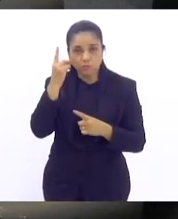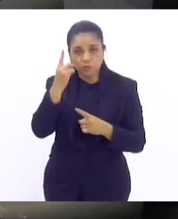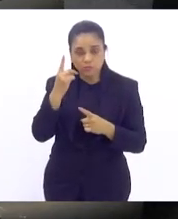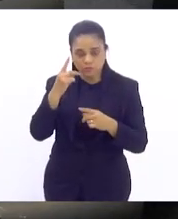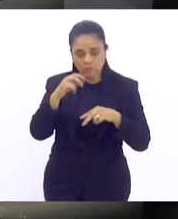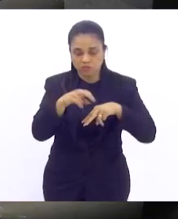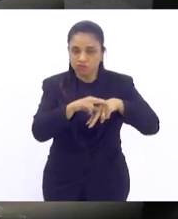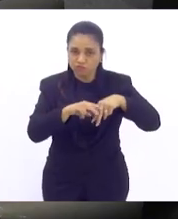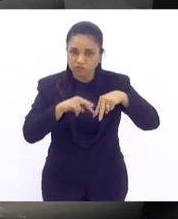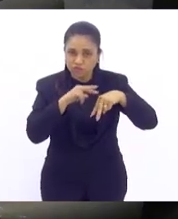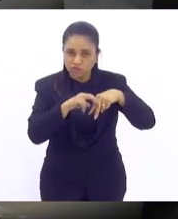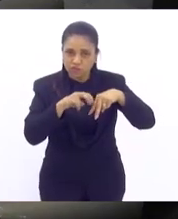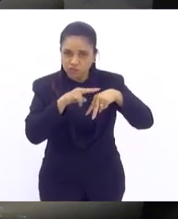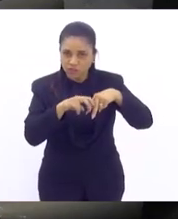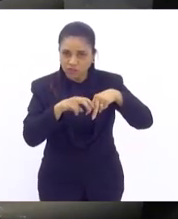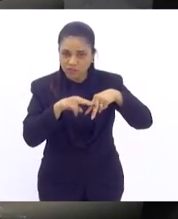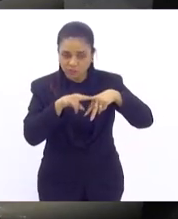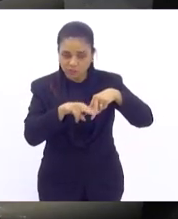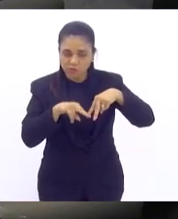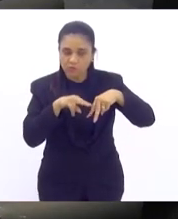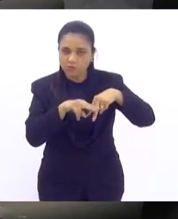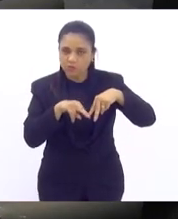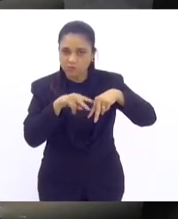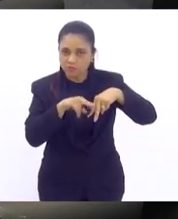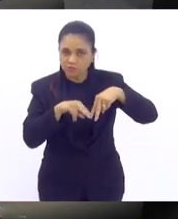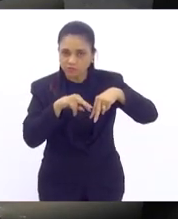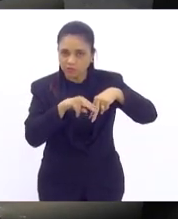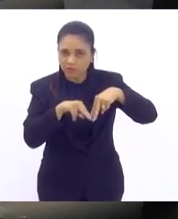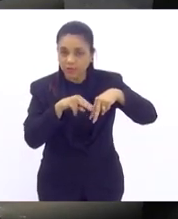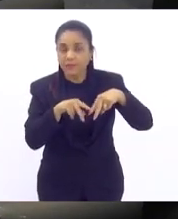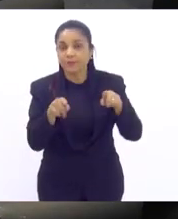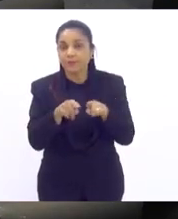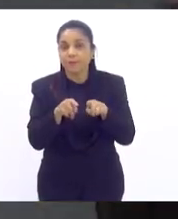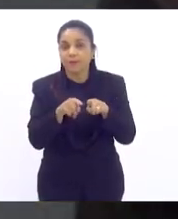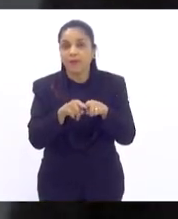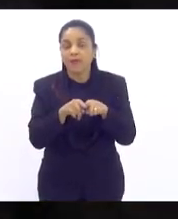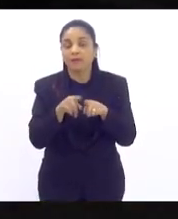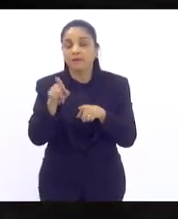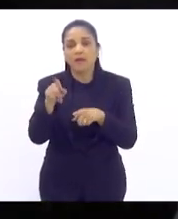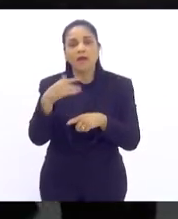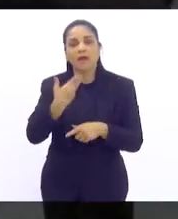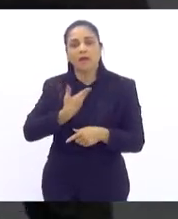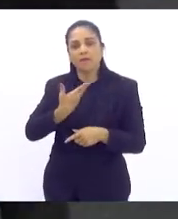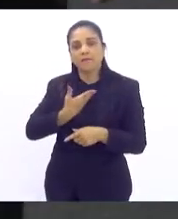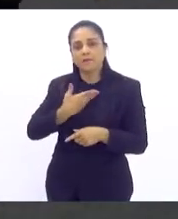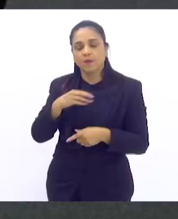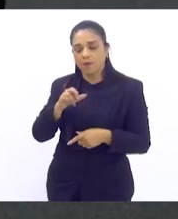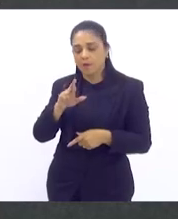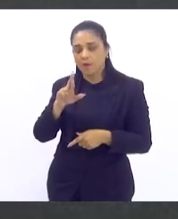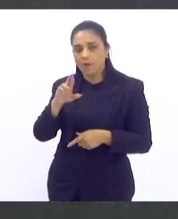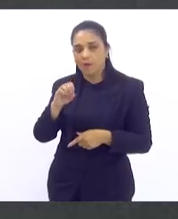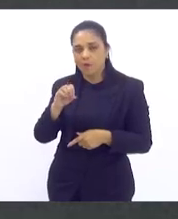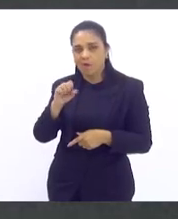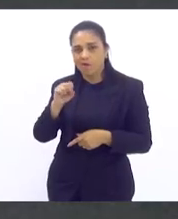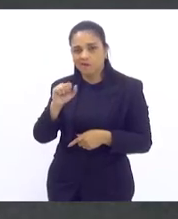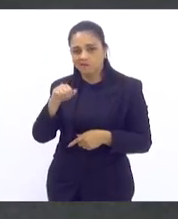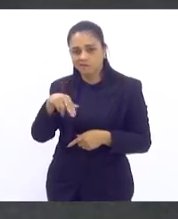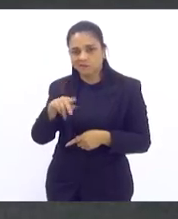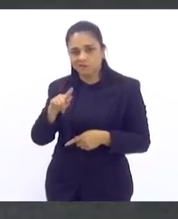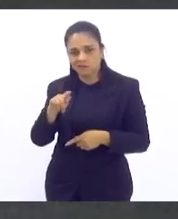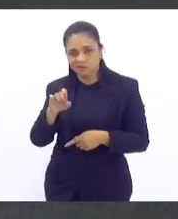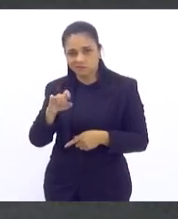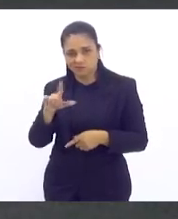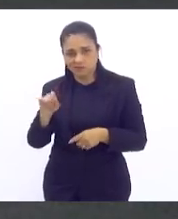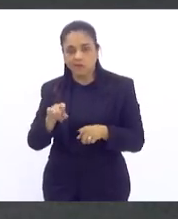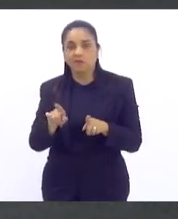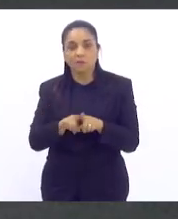é exatamente da sua colega Rosângela. Então, quando a gente fala disso, também da